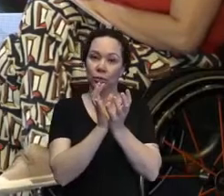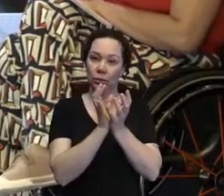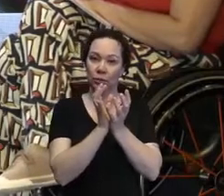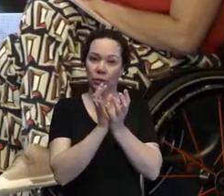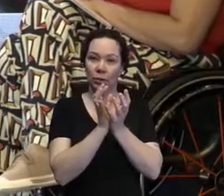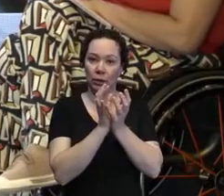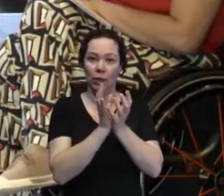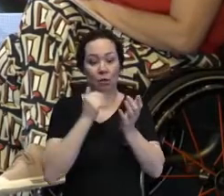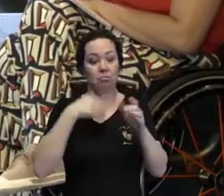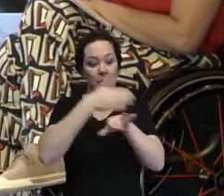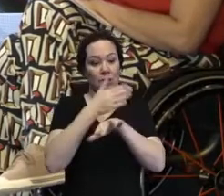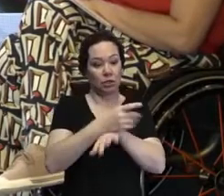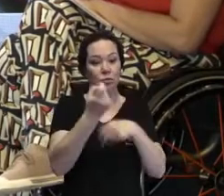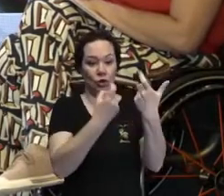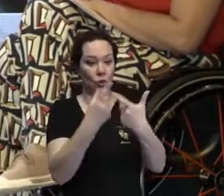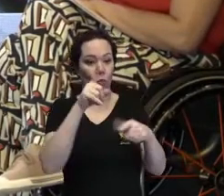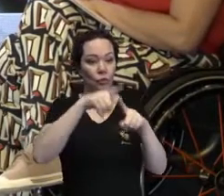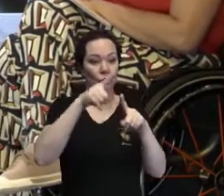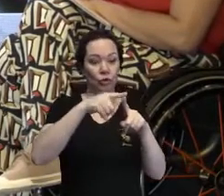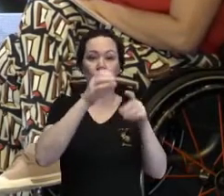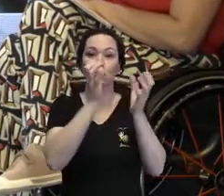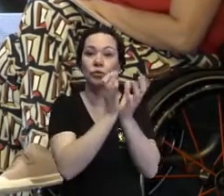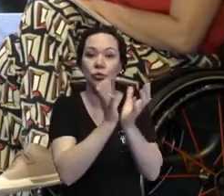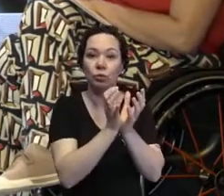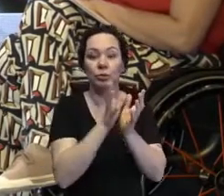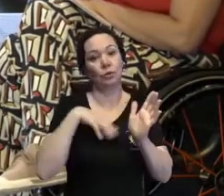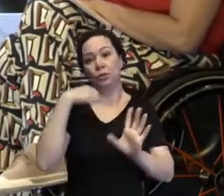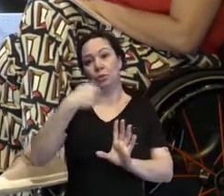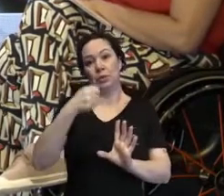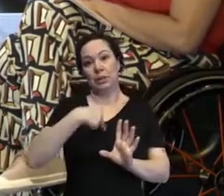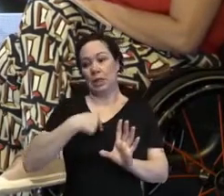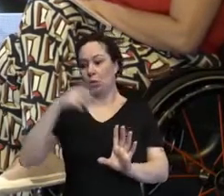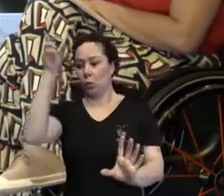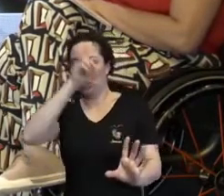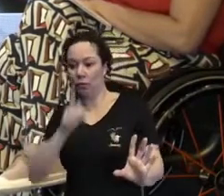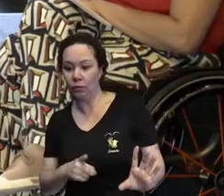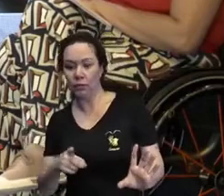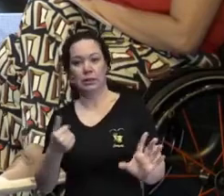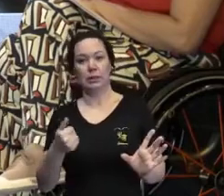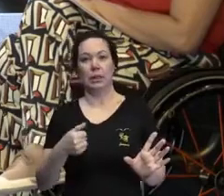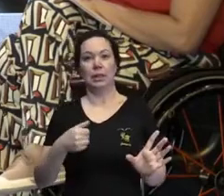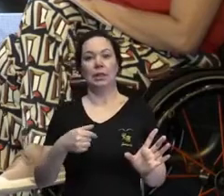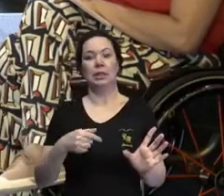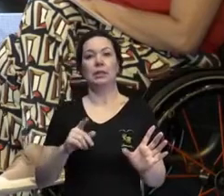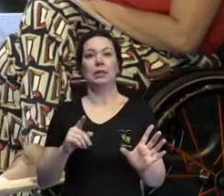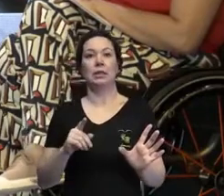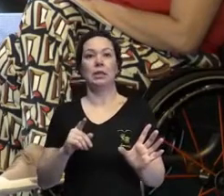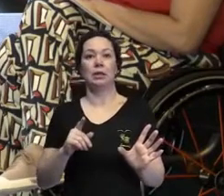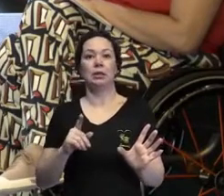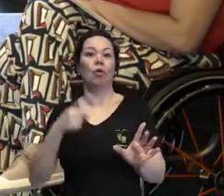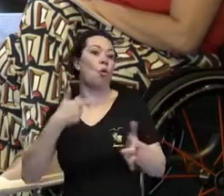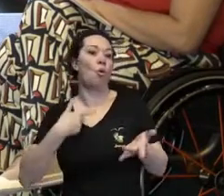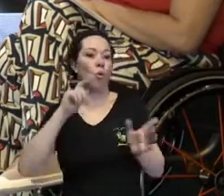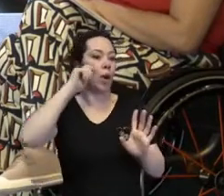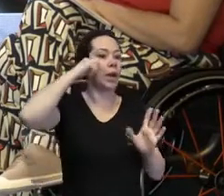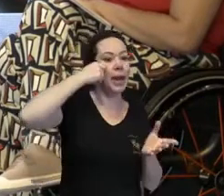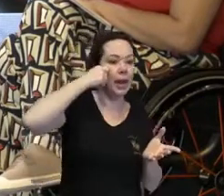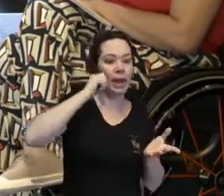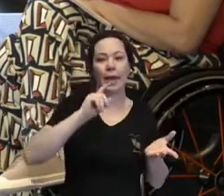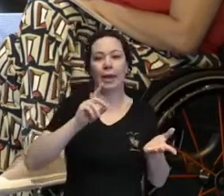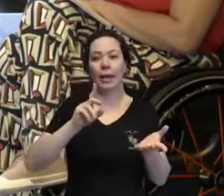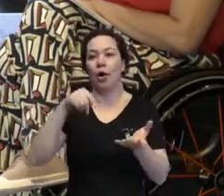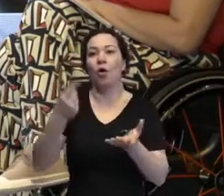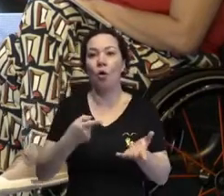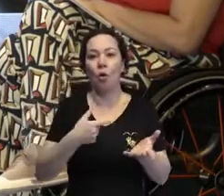estarmos dentro de grupos subrepresentados. Então, eu não preciso ser uma pessoa com deficiência, não preciso ser uma pessoa negra, eu não preciso ser uma